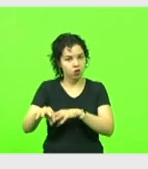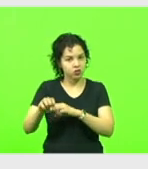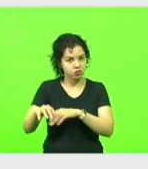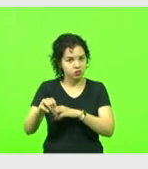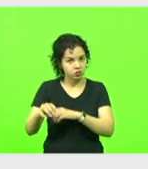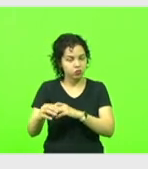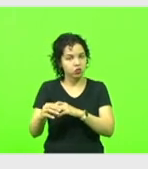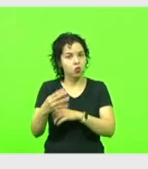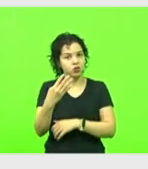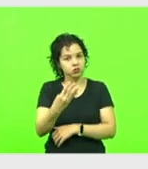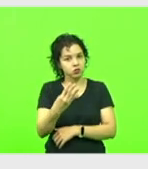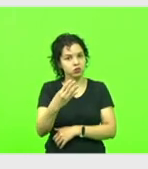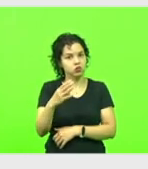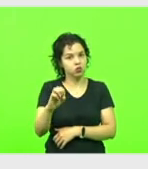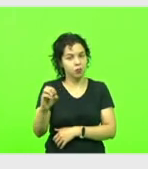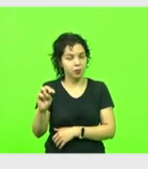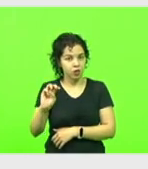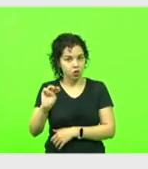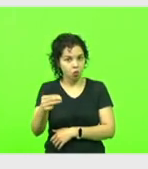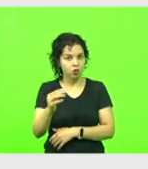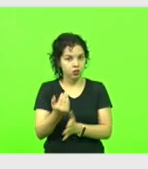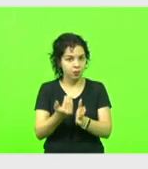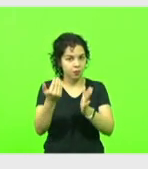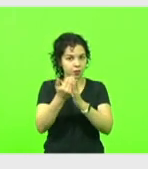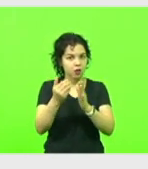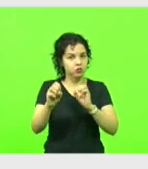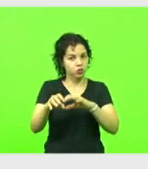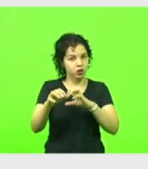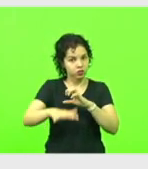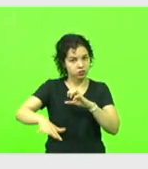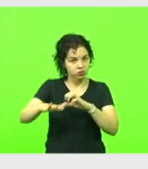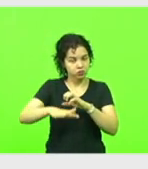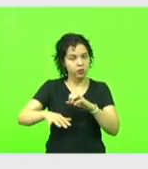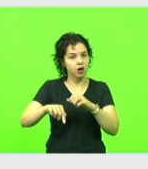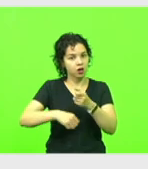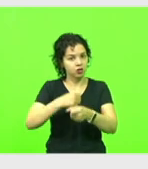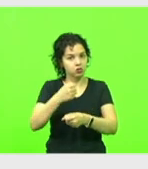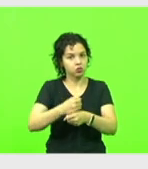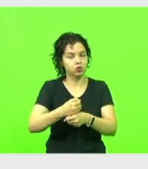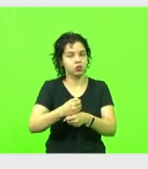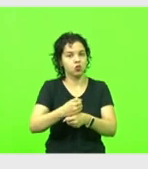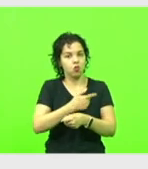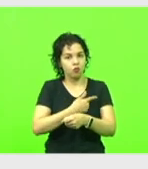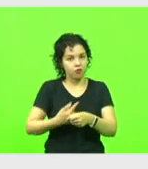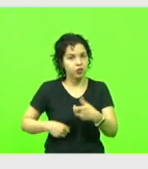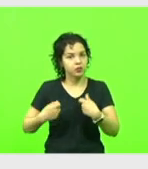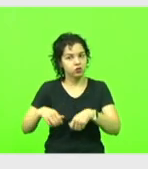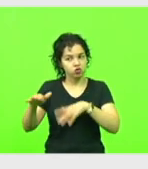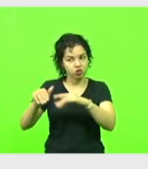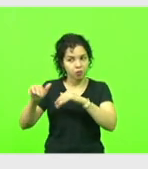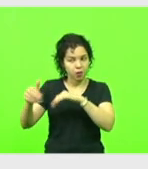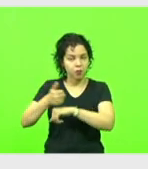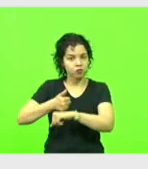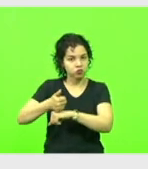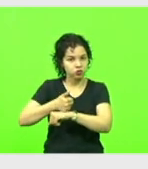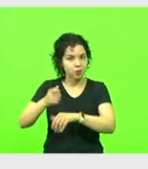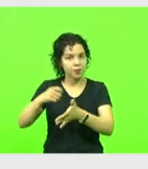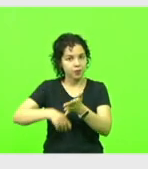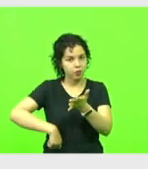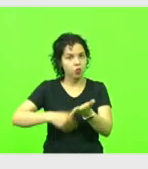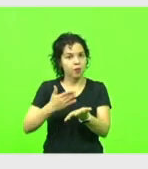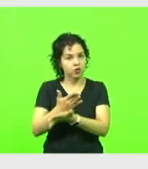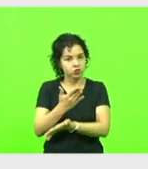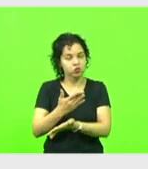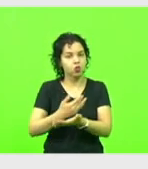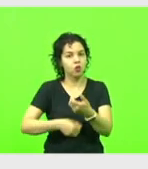para a educação este ano. Que o governo chame os profissionais que passaram o concurso de 2017, que ainda está